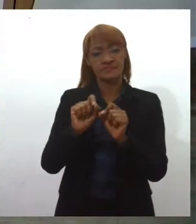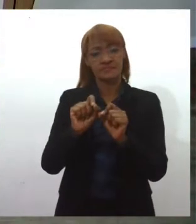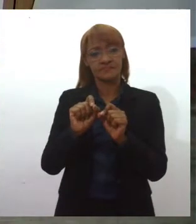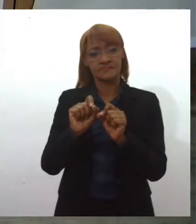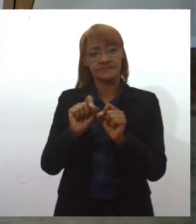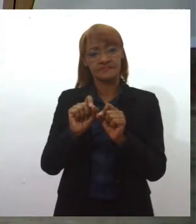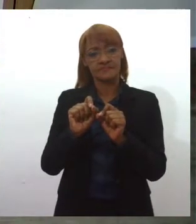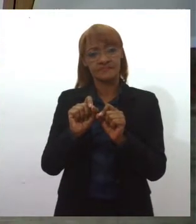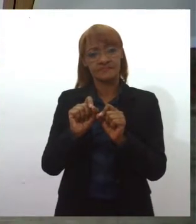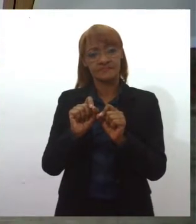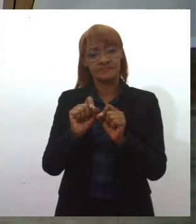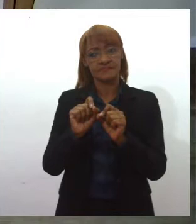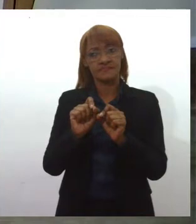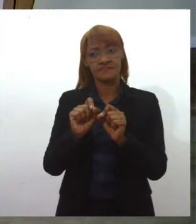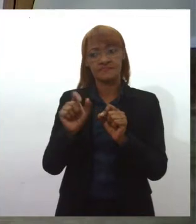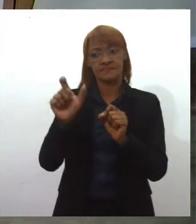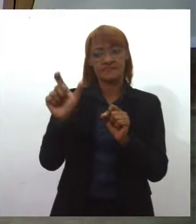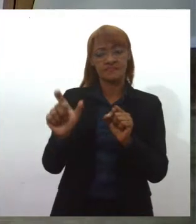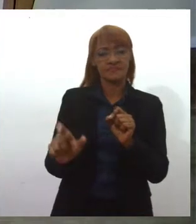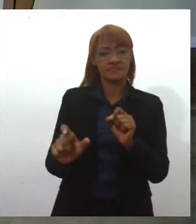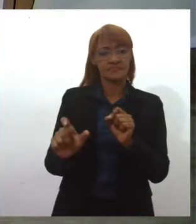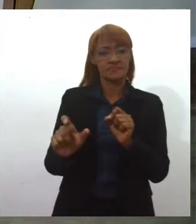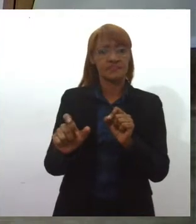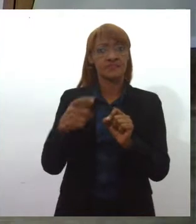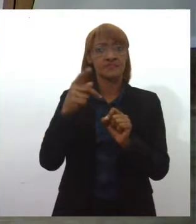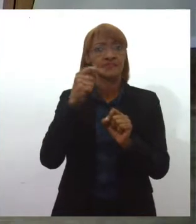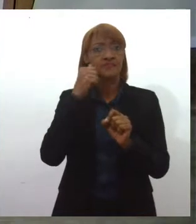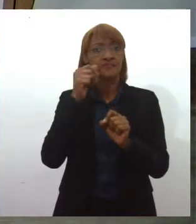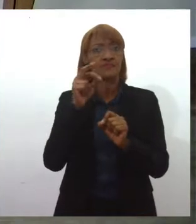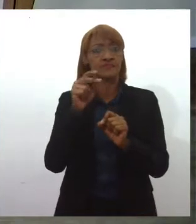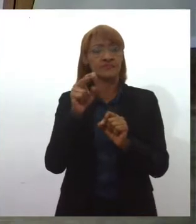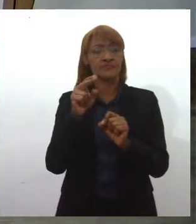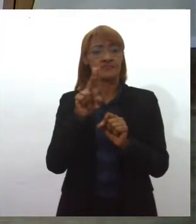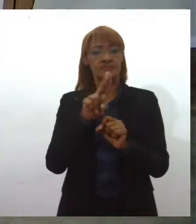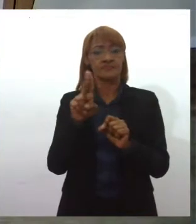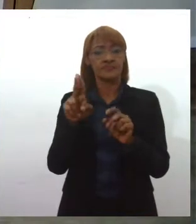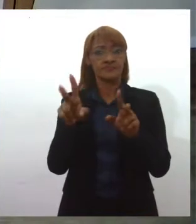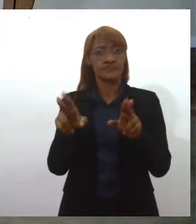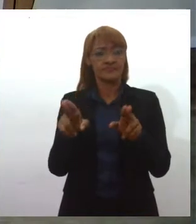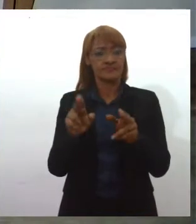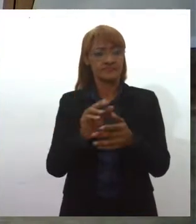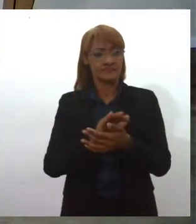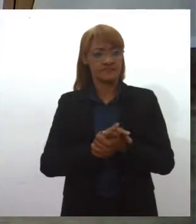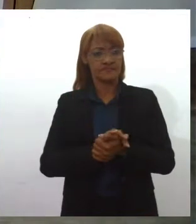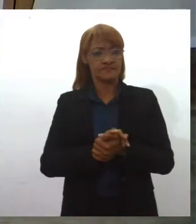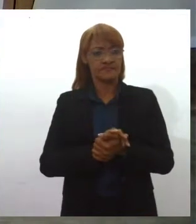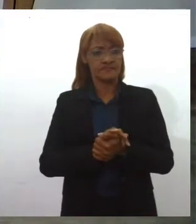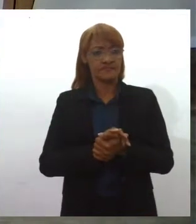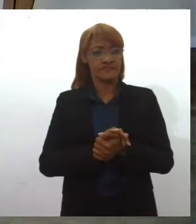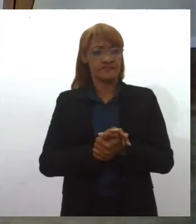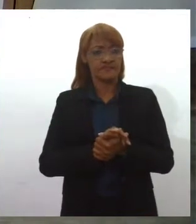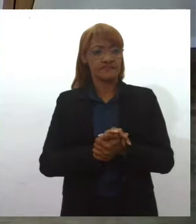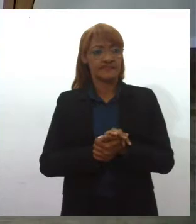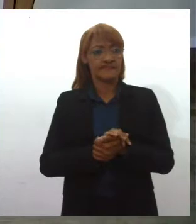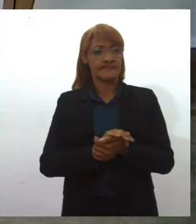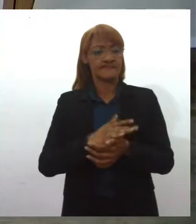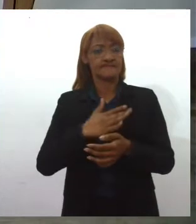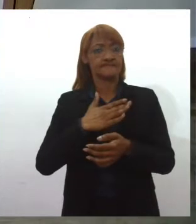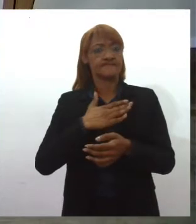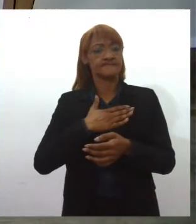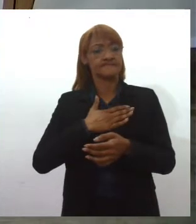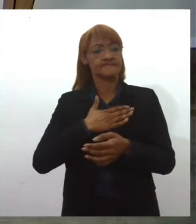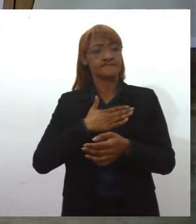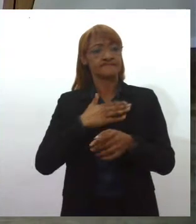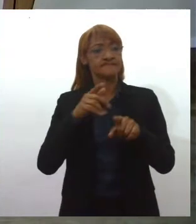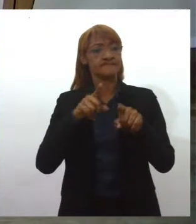Antonieta através do nome da sua irmã, né? Sim, eu dedico o livro à minha irmã falecida, chamada